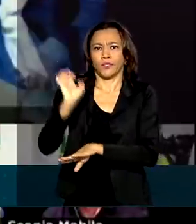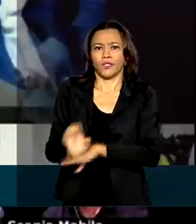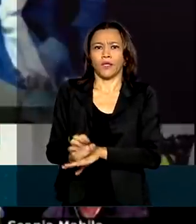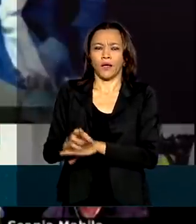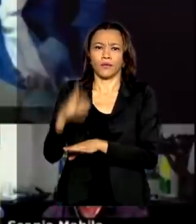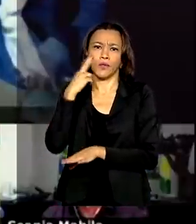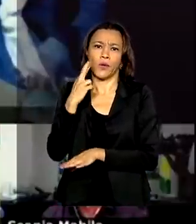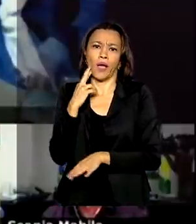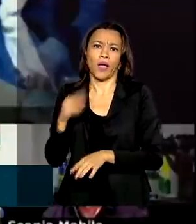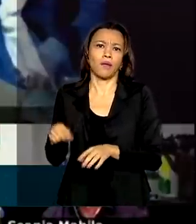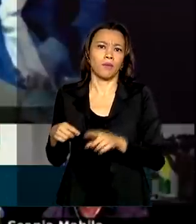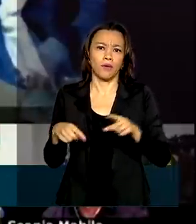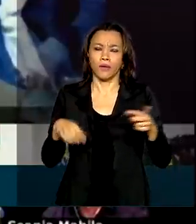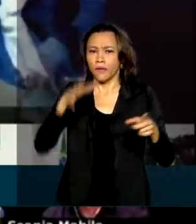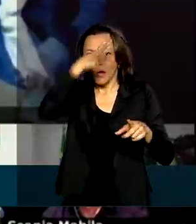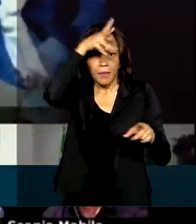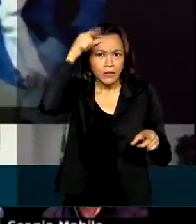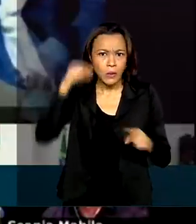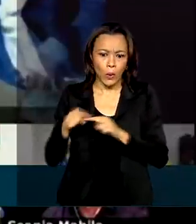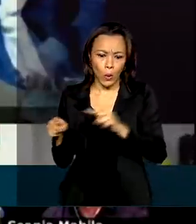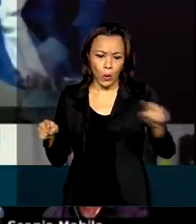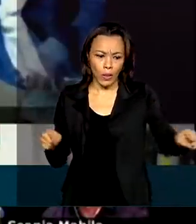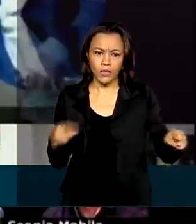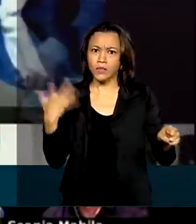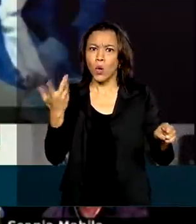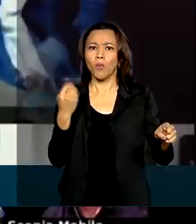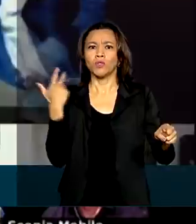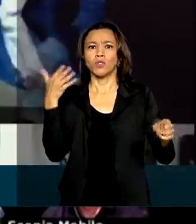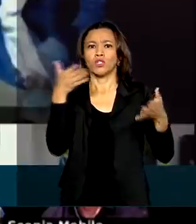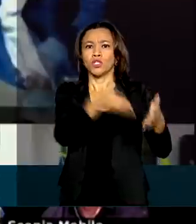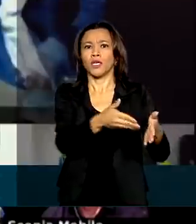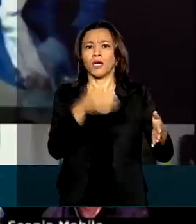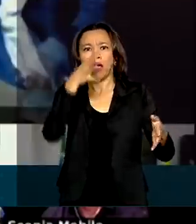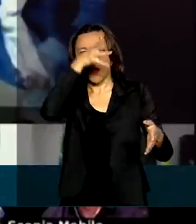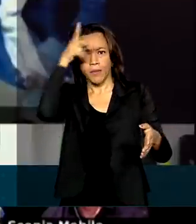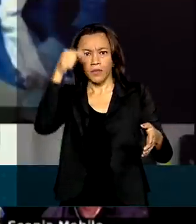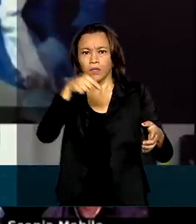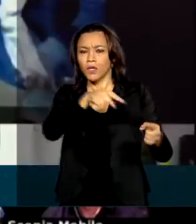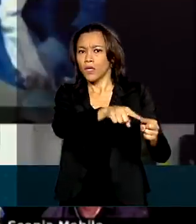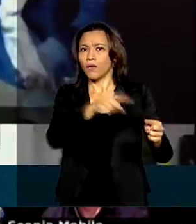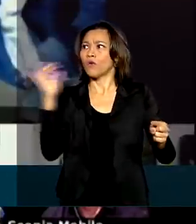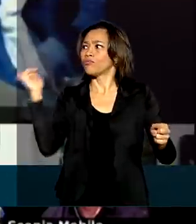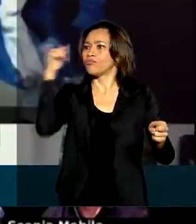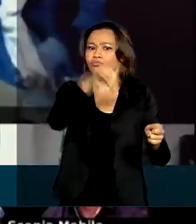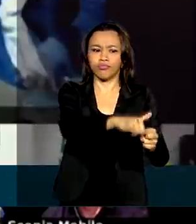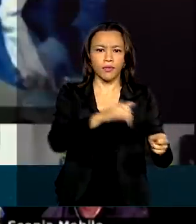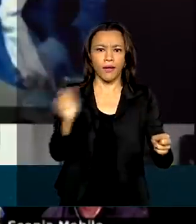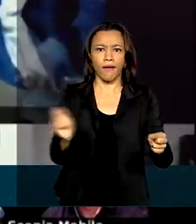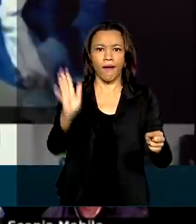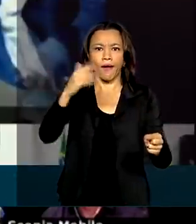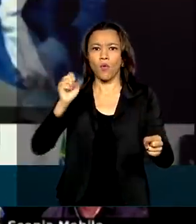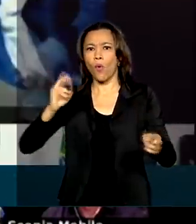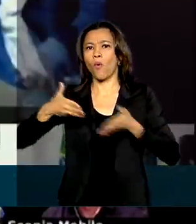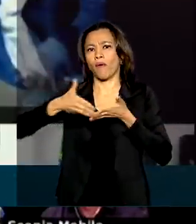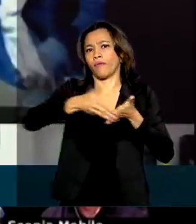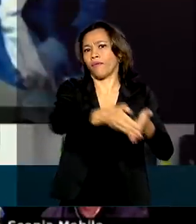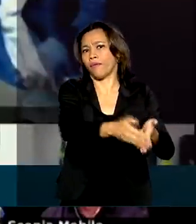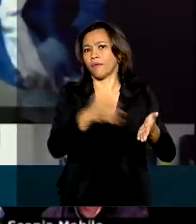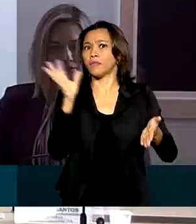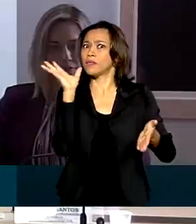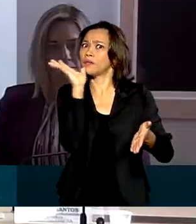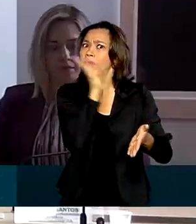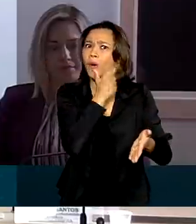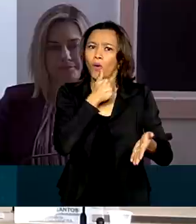restante do Brasil. Hoje você só chega no Amazonas ou de avião, que é muito caro, ou de barco, o que é muito